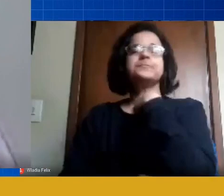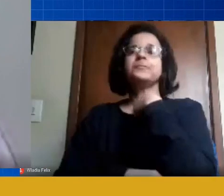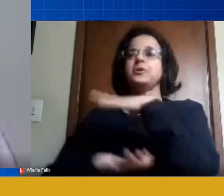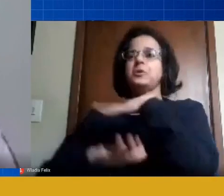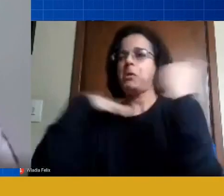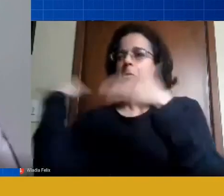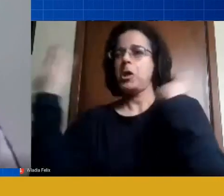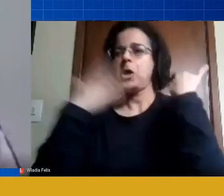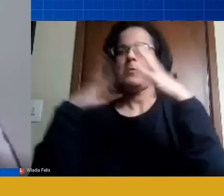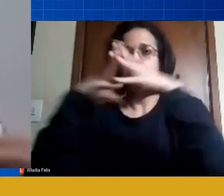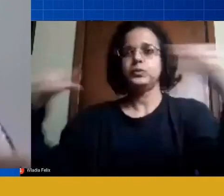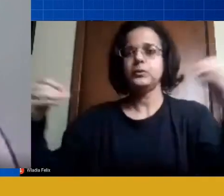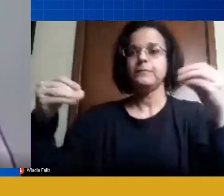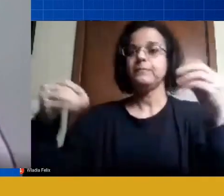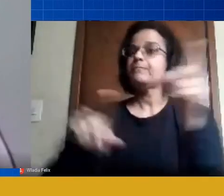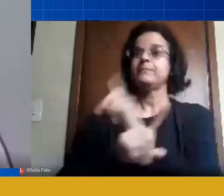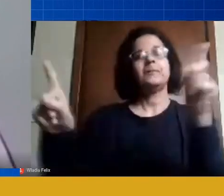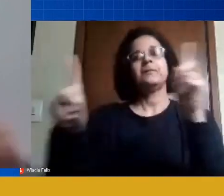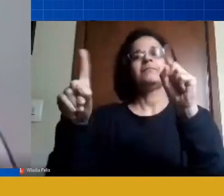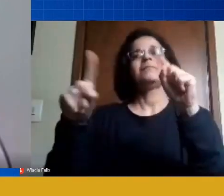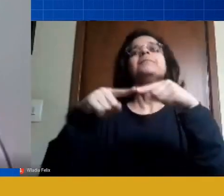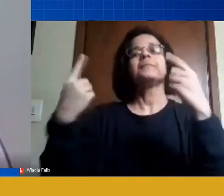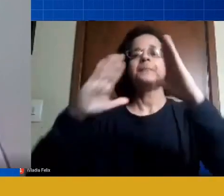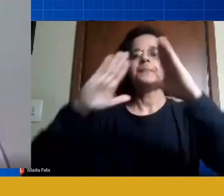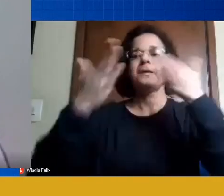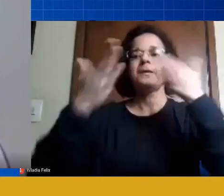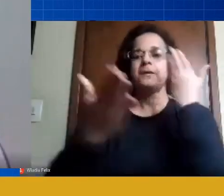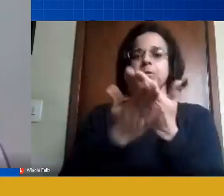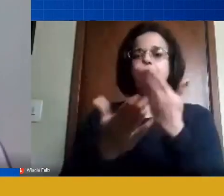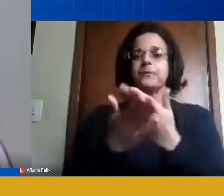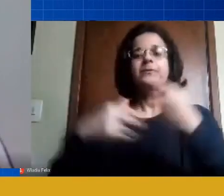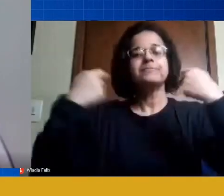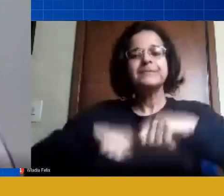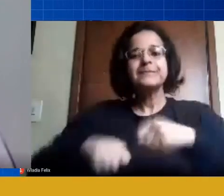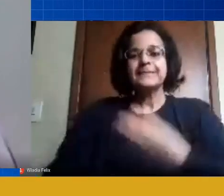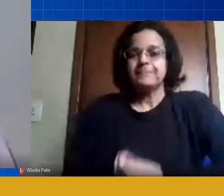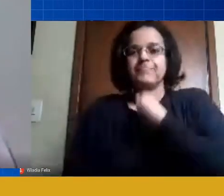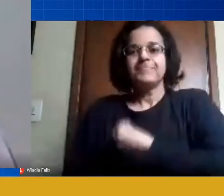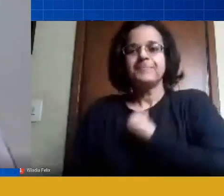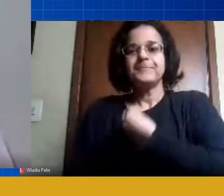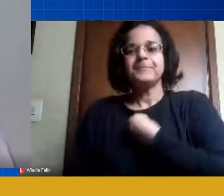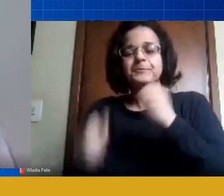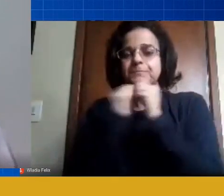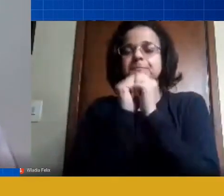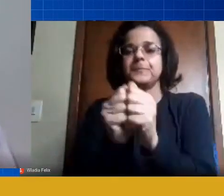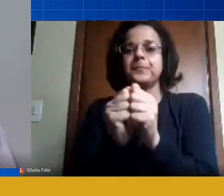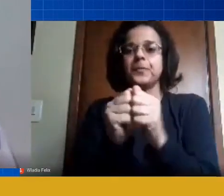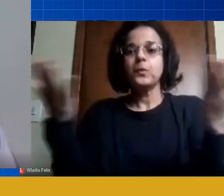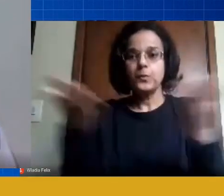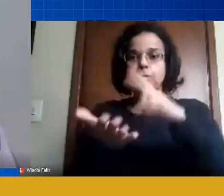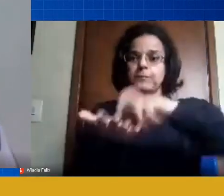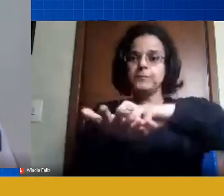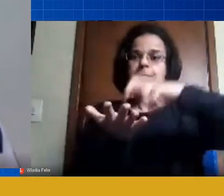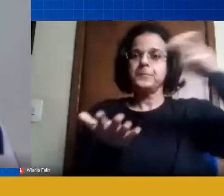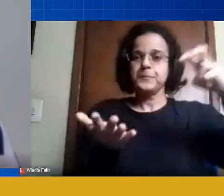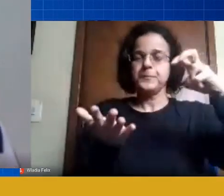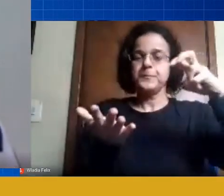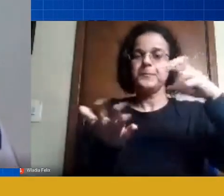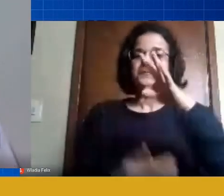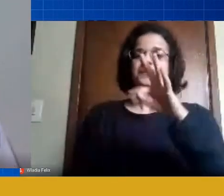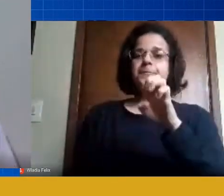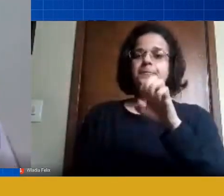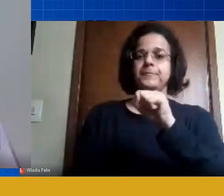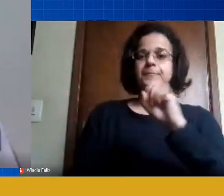tudo pode acabar mas a escola ela precisa estar presente a todo momento hoje de manhã numa tese de doutorado de uma aluna da UFR